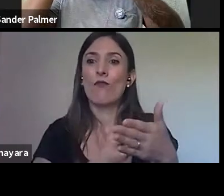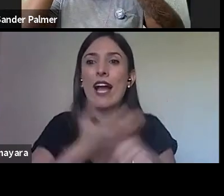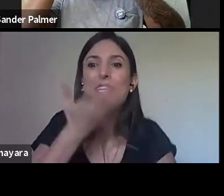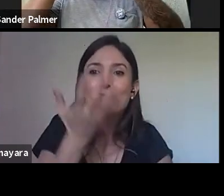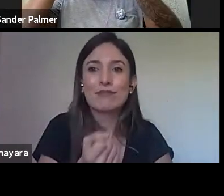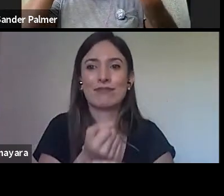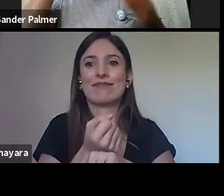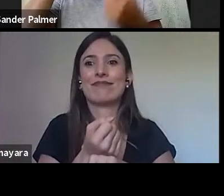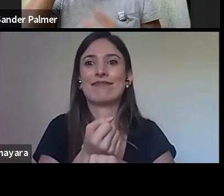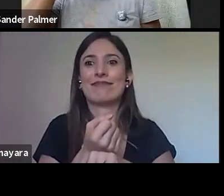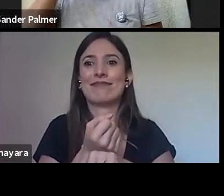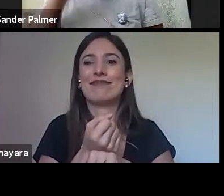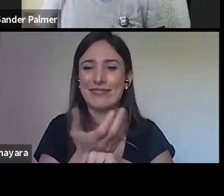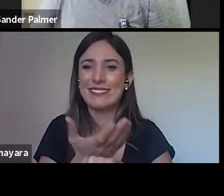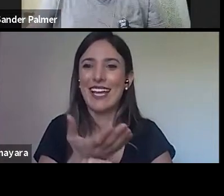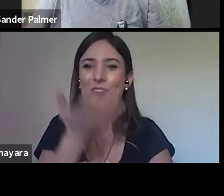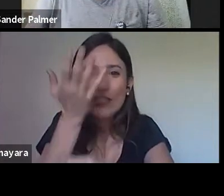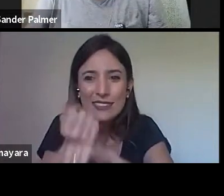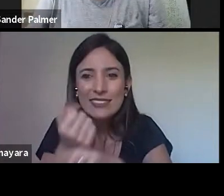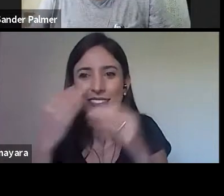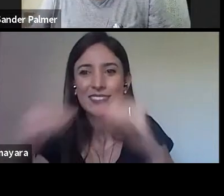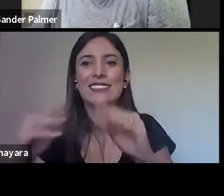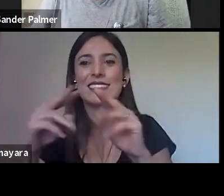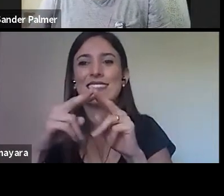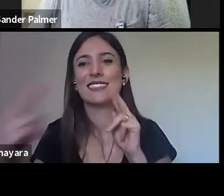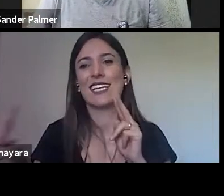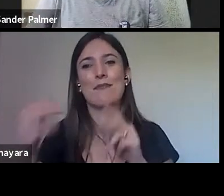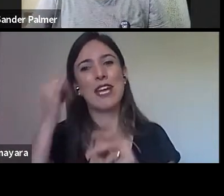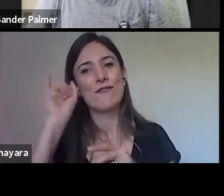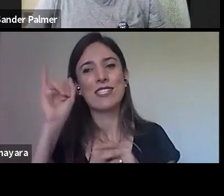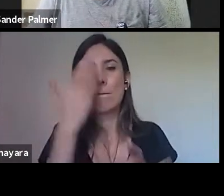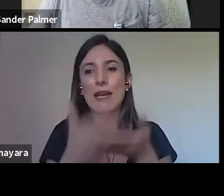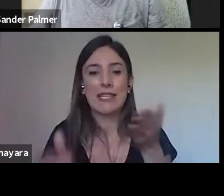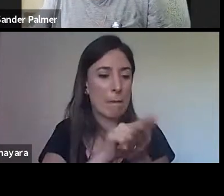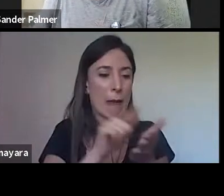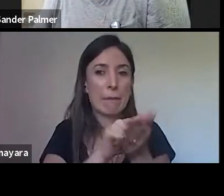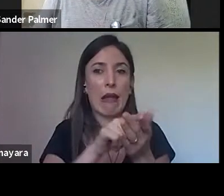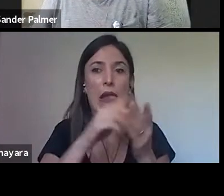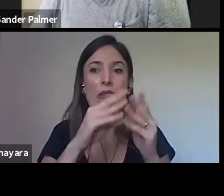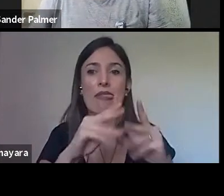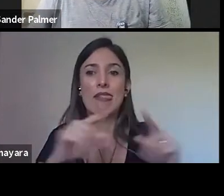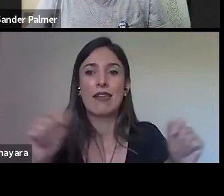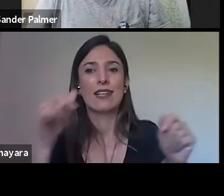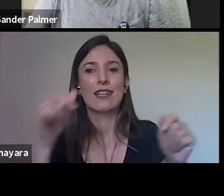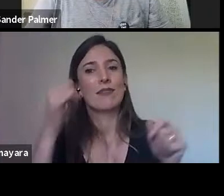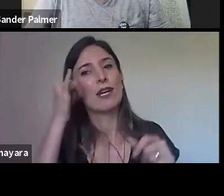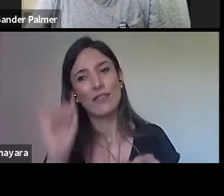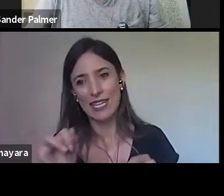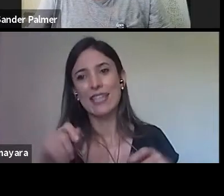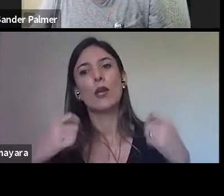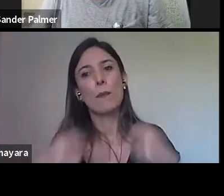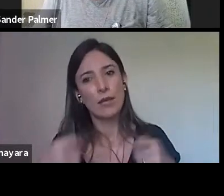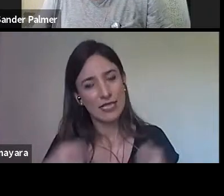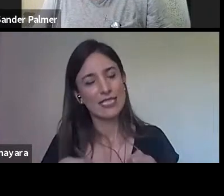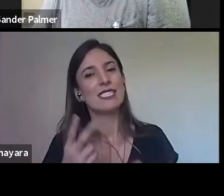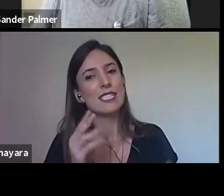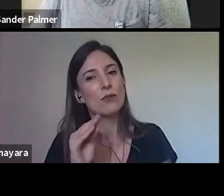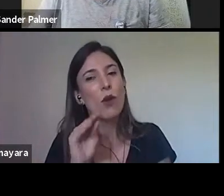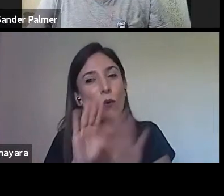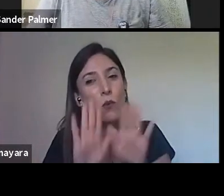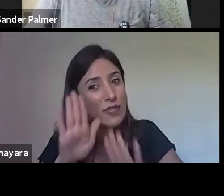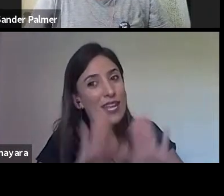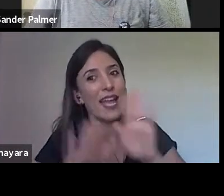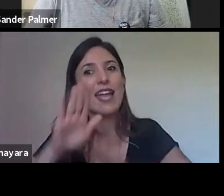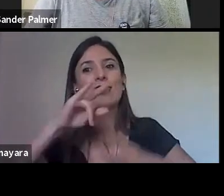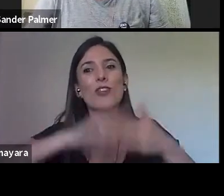Acho que isso é, é um papel meu, e acho que é o papel que o Luciano também faz com todas essas iniciativas do